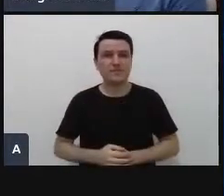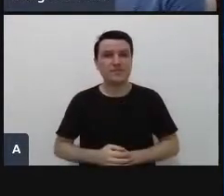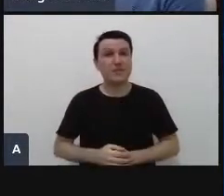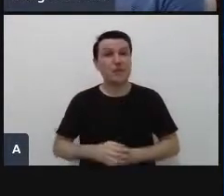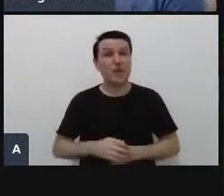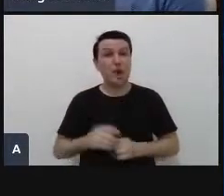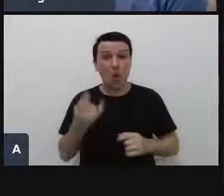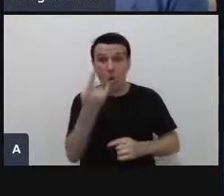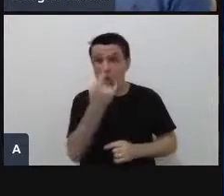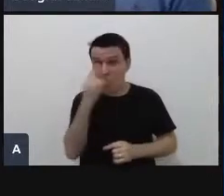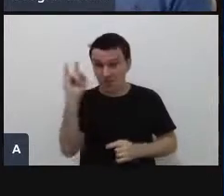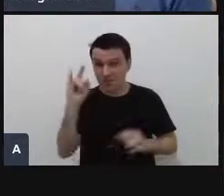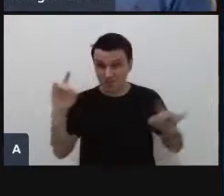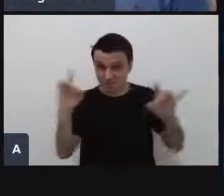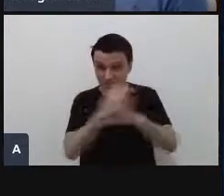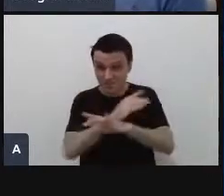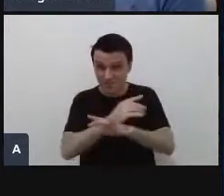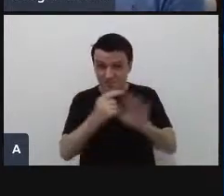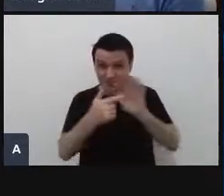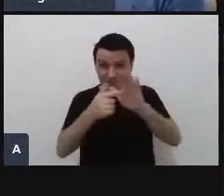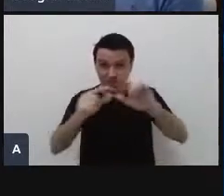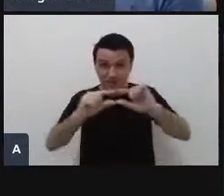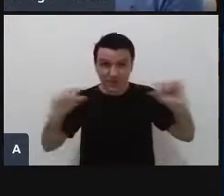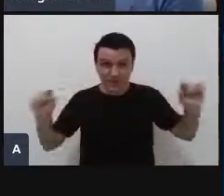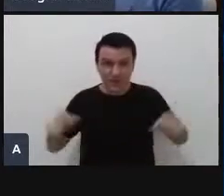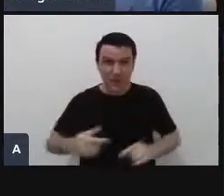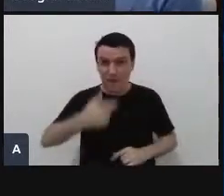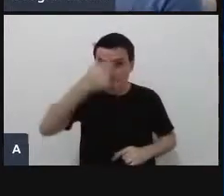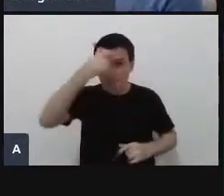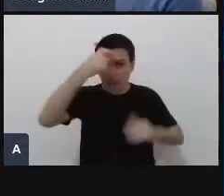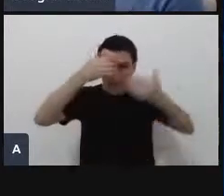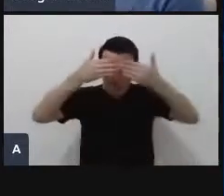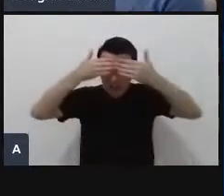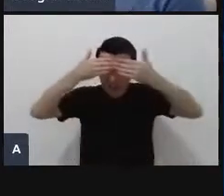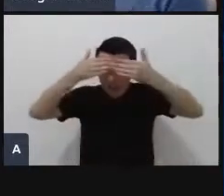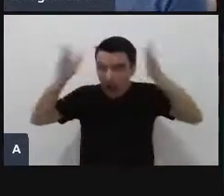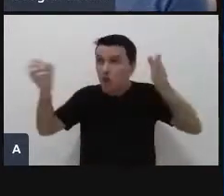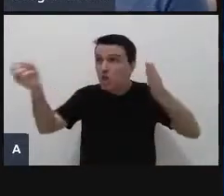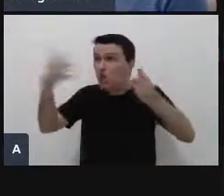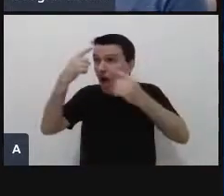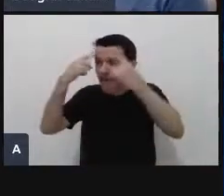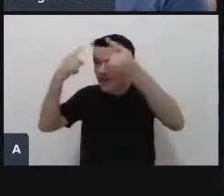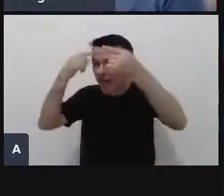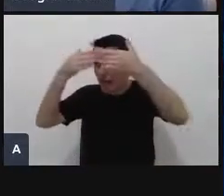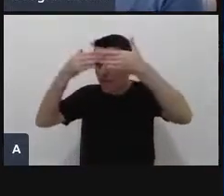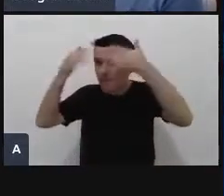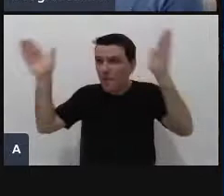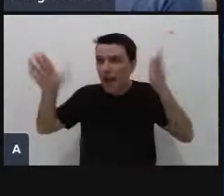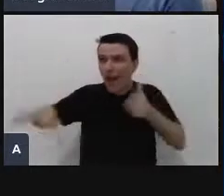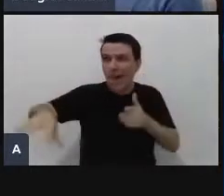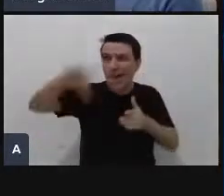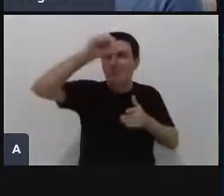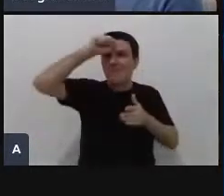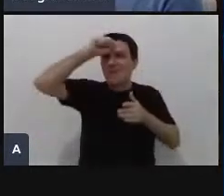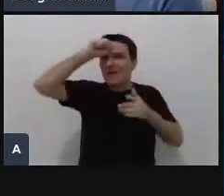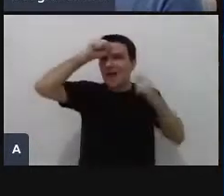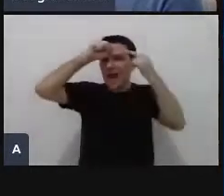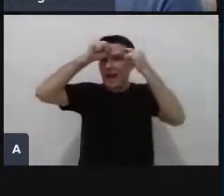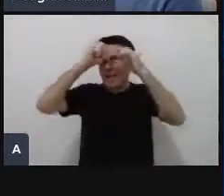frase que uma a mente que se abre a uma nova ideia jamais voltará ao seu tamanho original